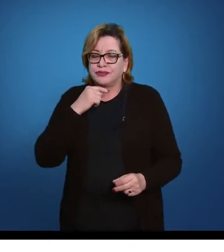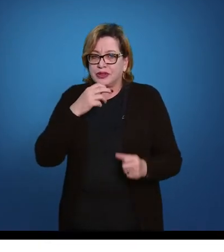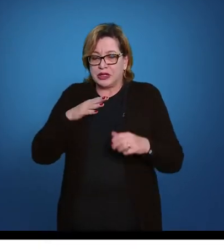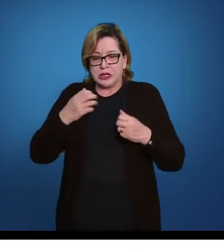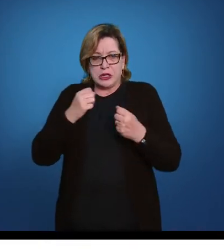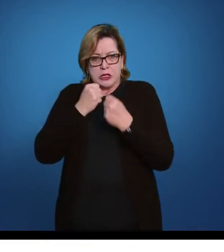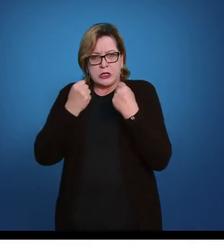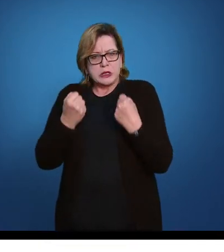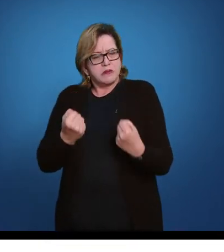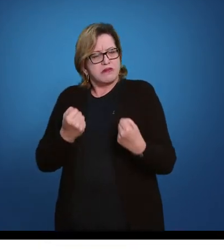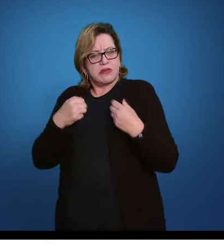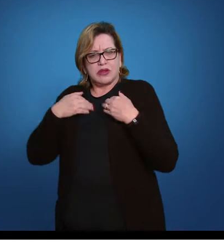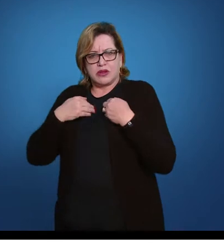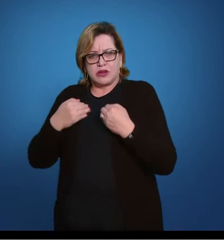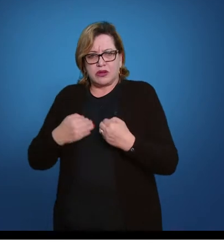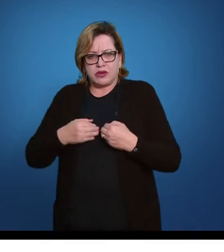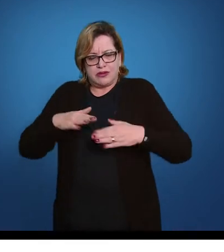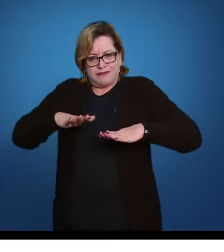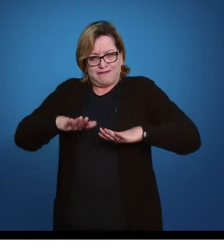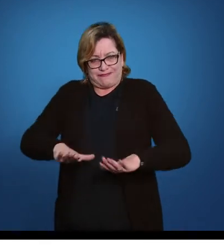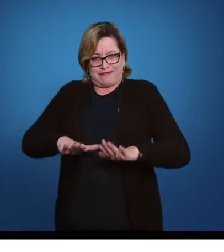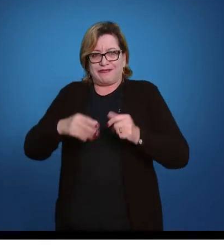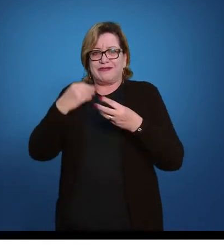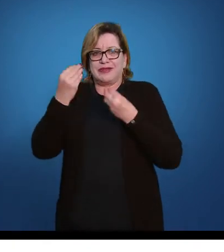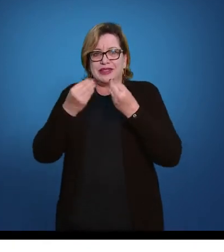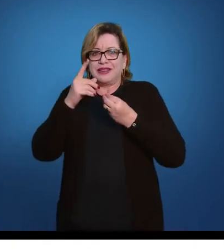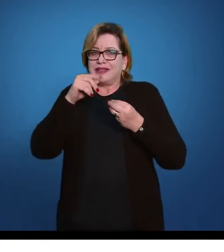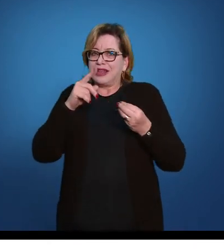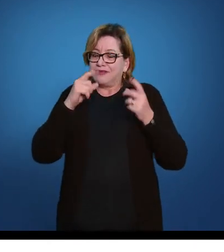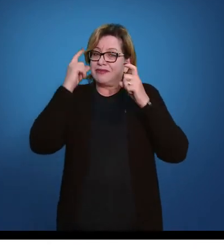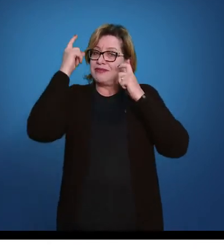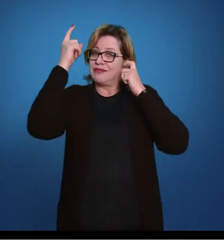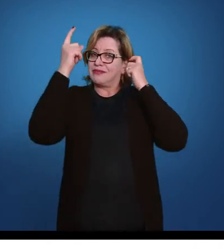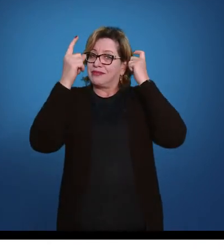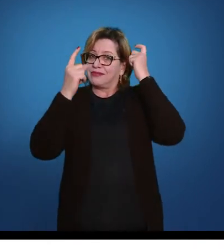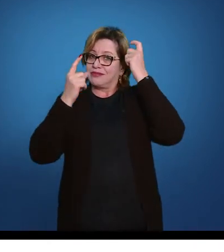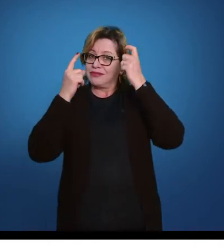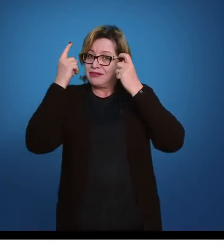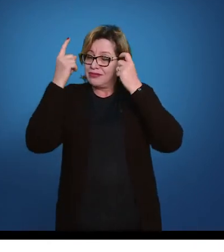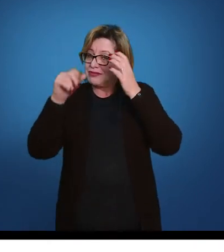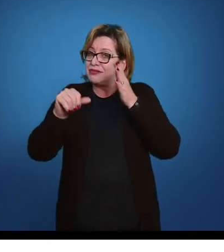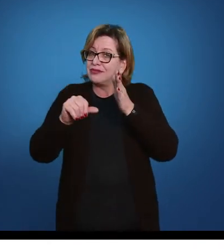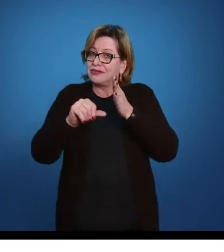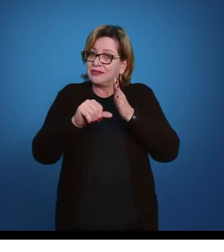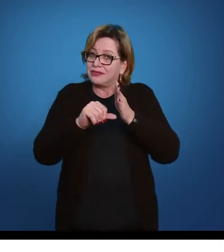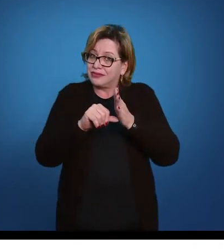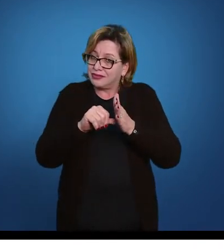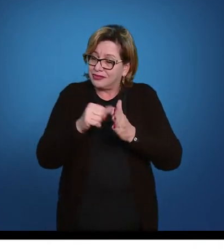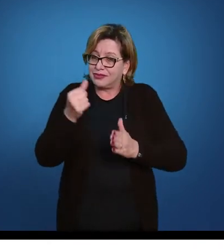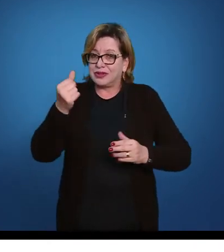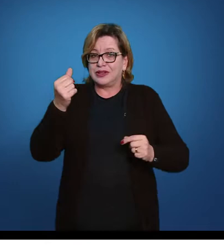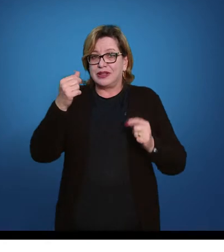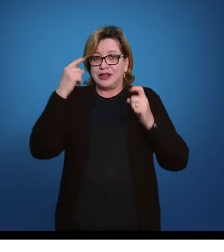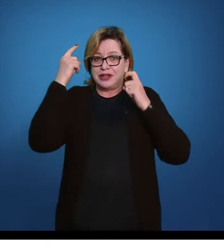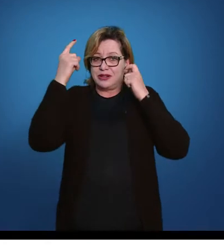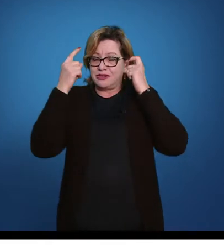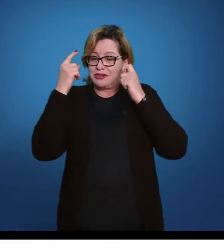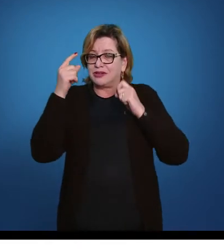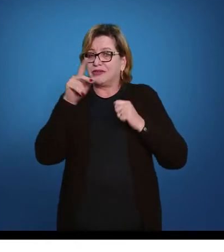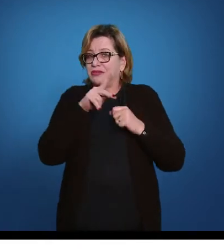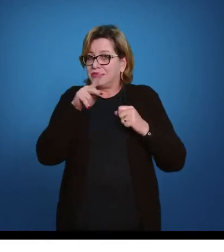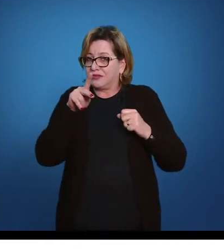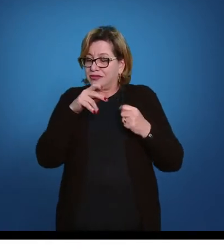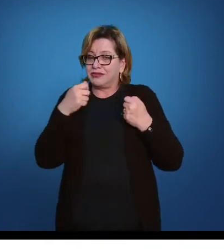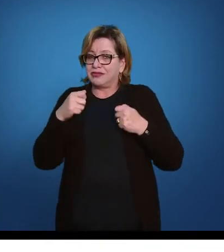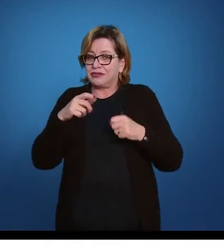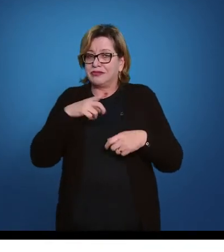peso do seu corpo com as mãos. E essa é uma preocupação e é a primeira preocupação nossa como professores.